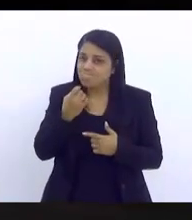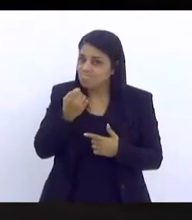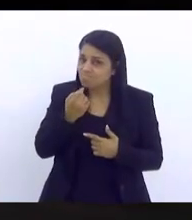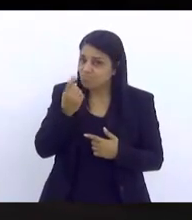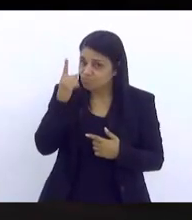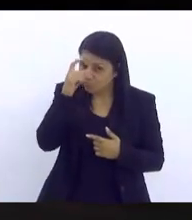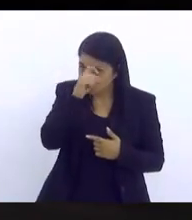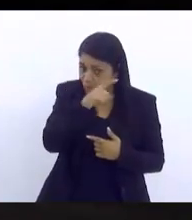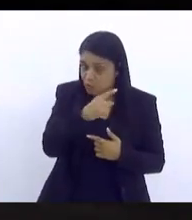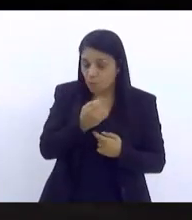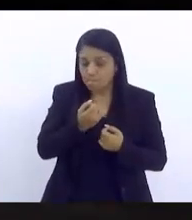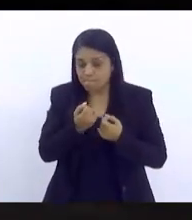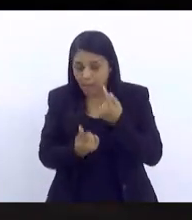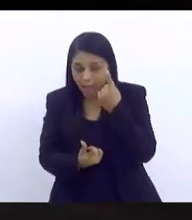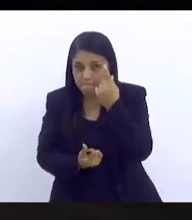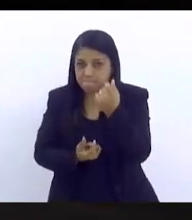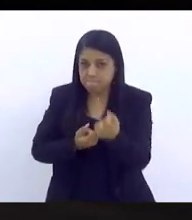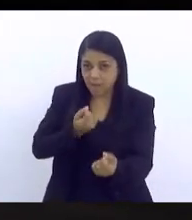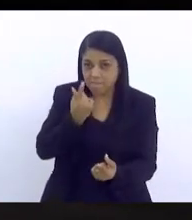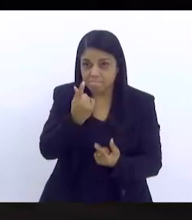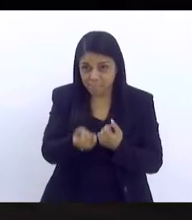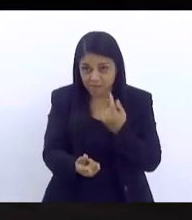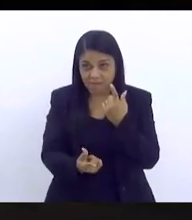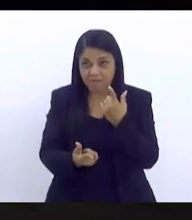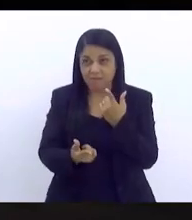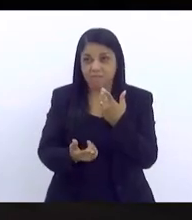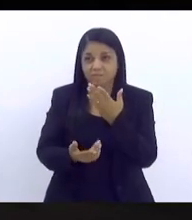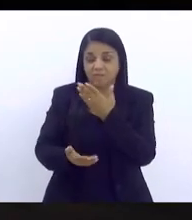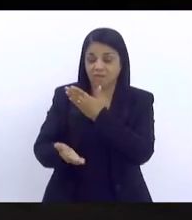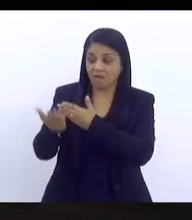consegue chegar nessa etapa porque a gente não trilhou as anteriores.